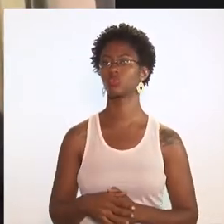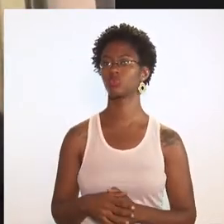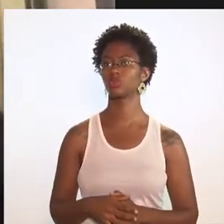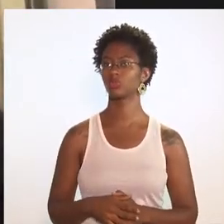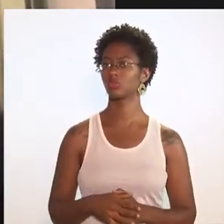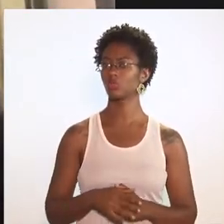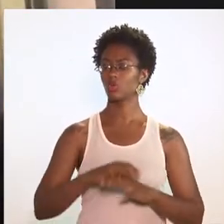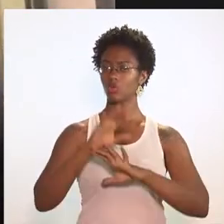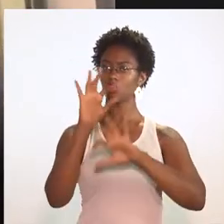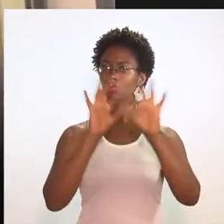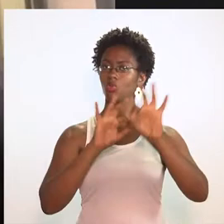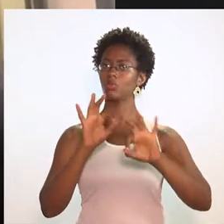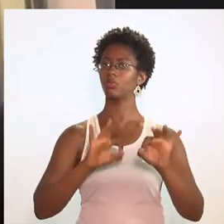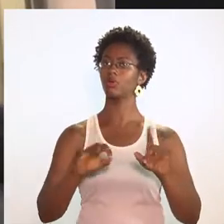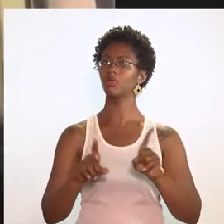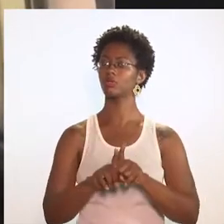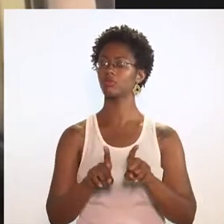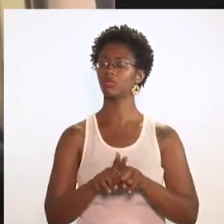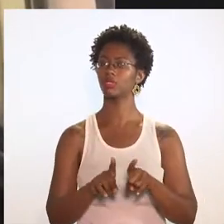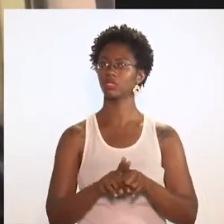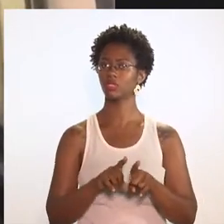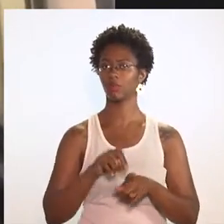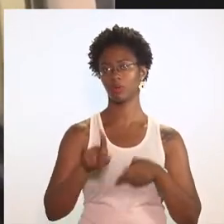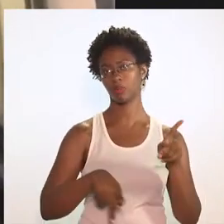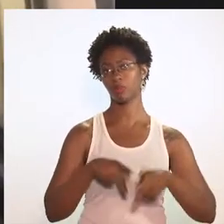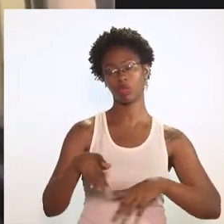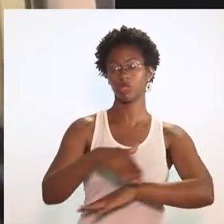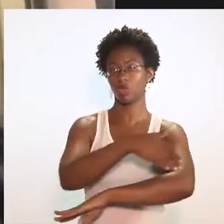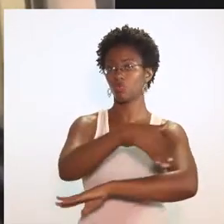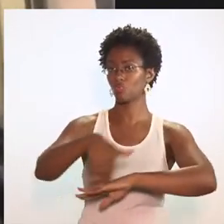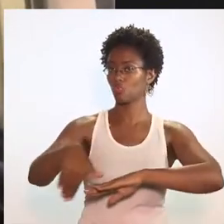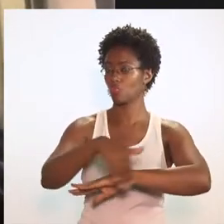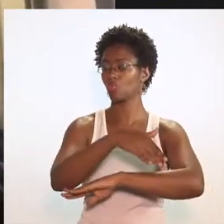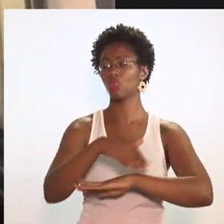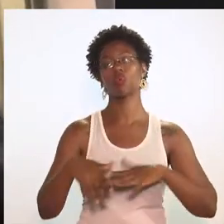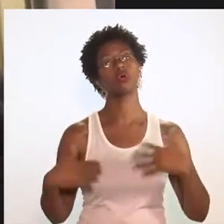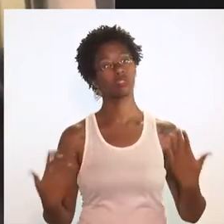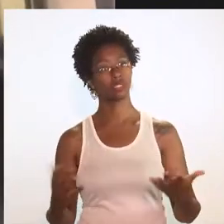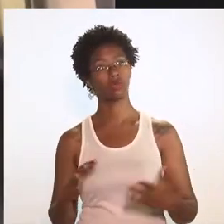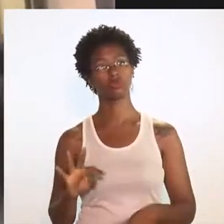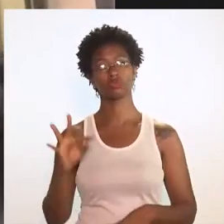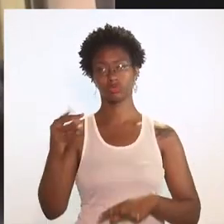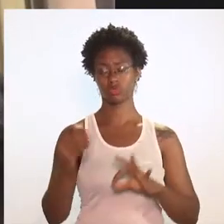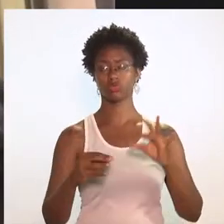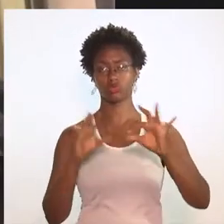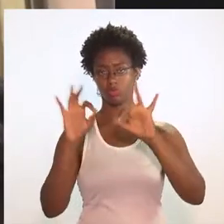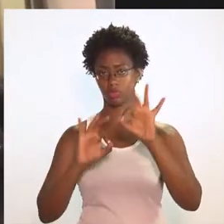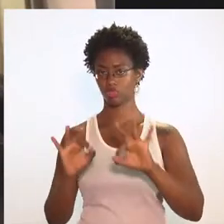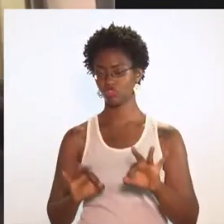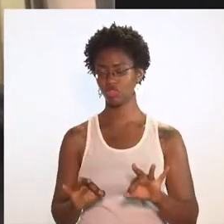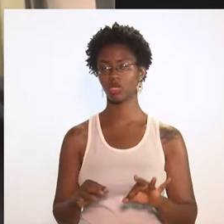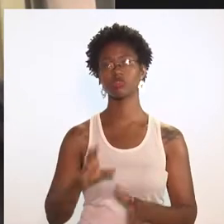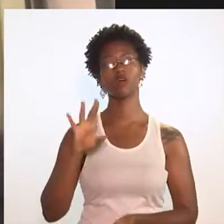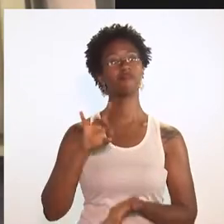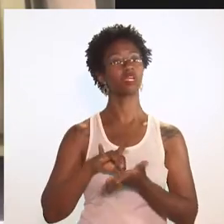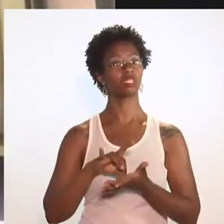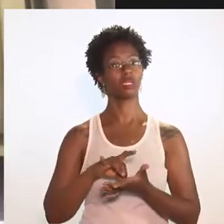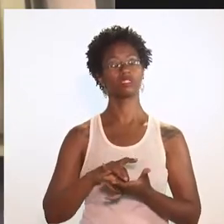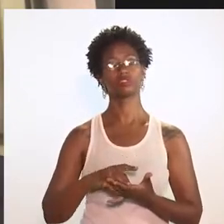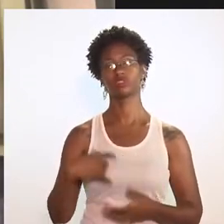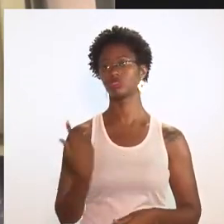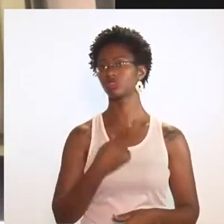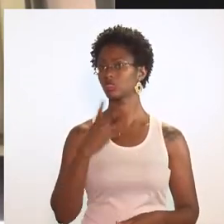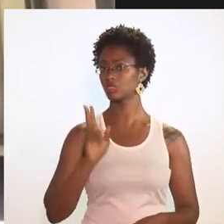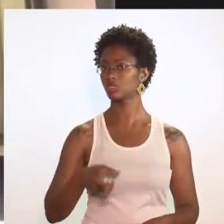o programa também para a população de rua, e aí todos esses projetos, na